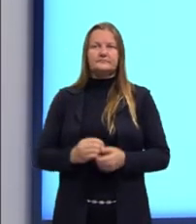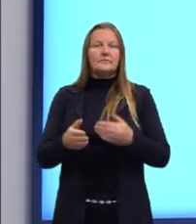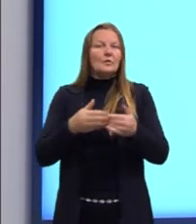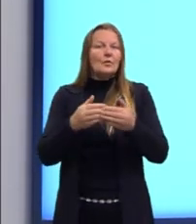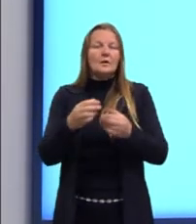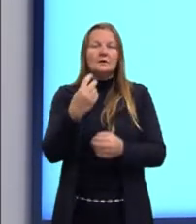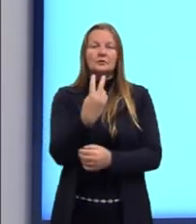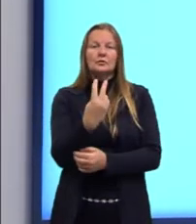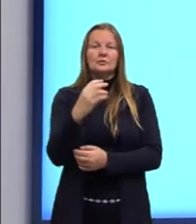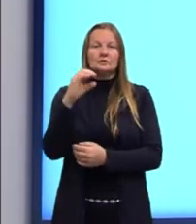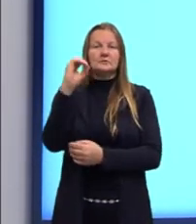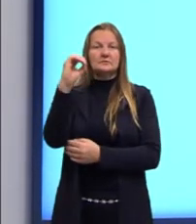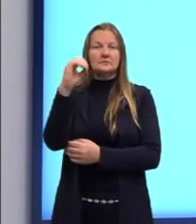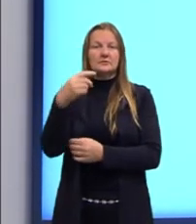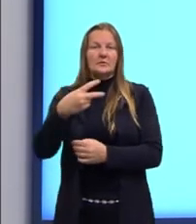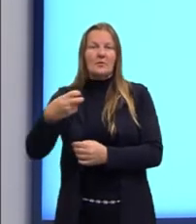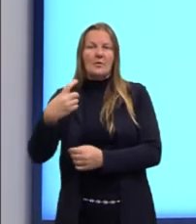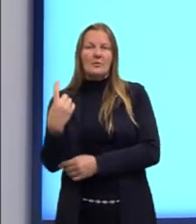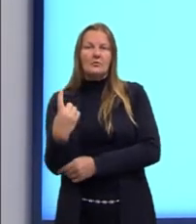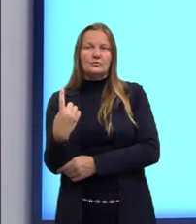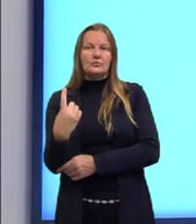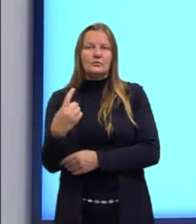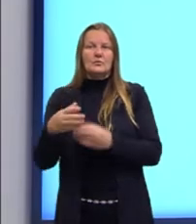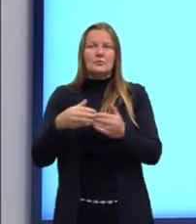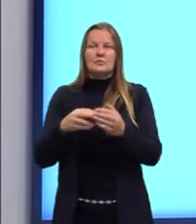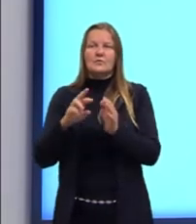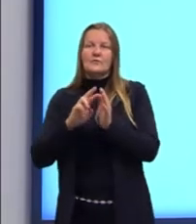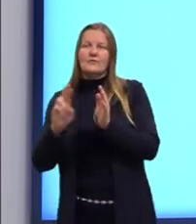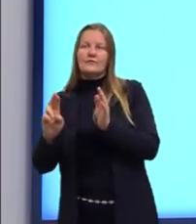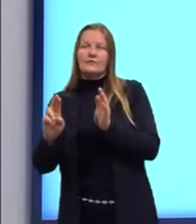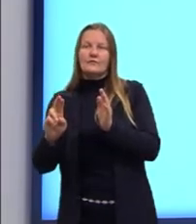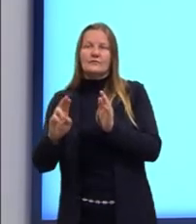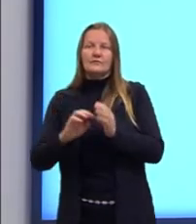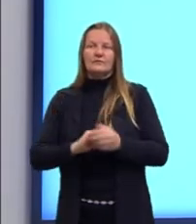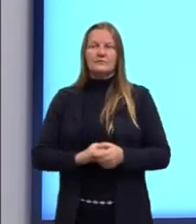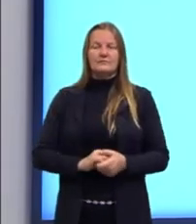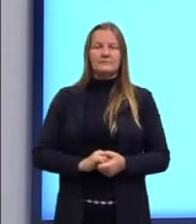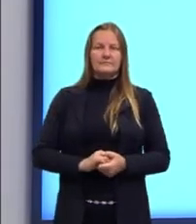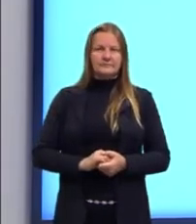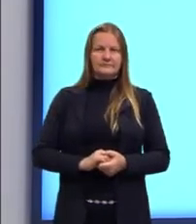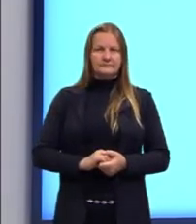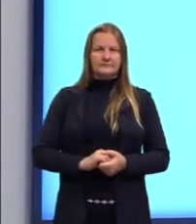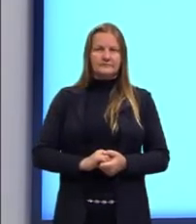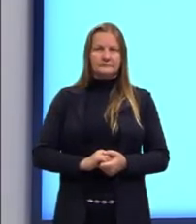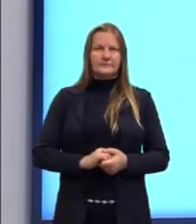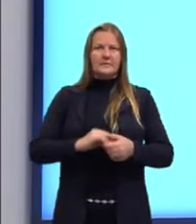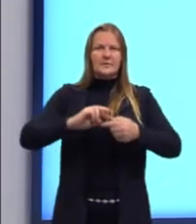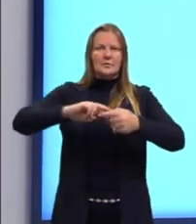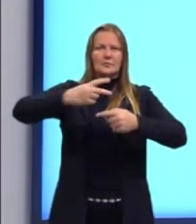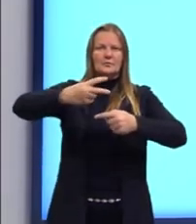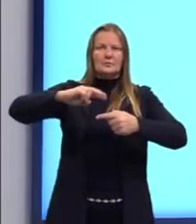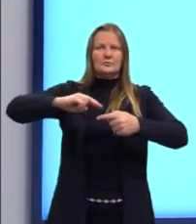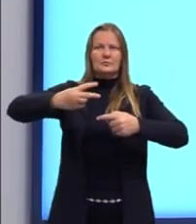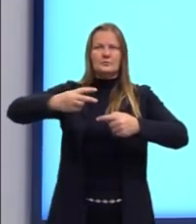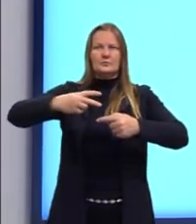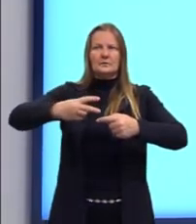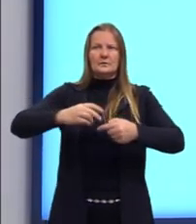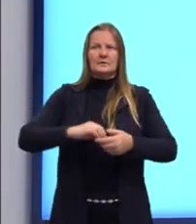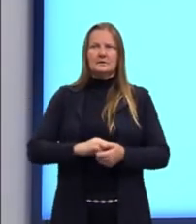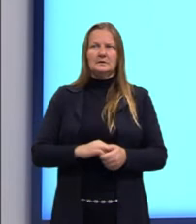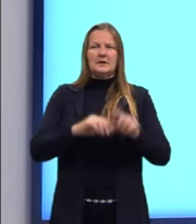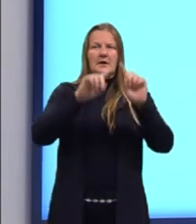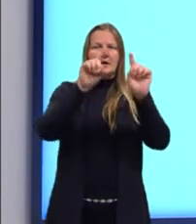número elevado a 0 é 1 e não altera o nosso resultado. Então escrevendo em potência, nós teríamos